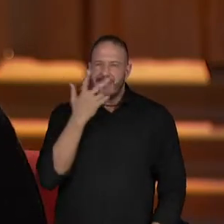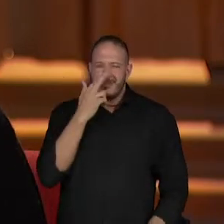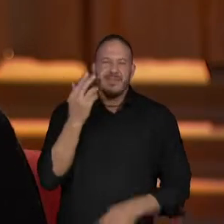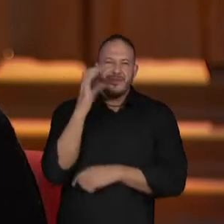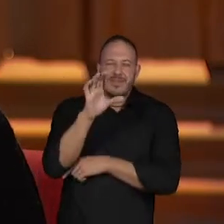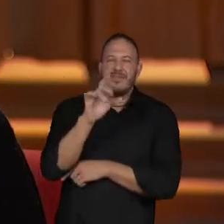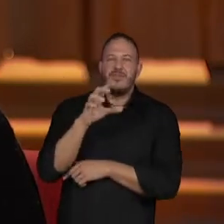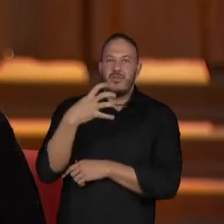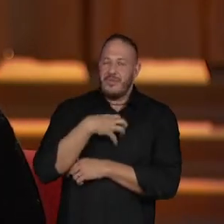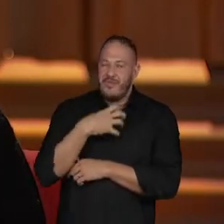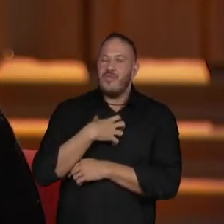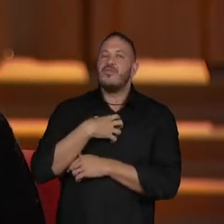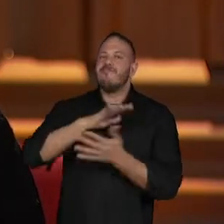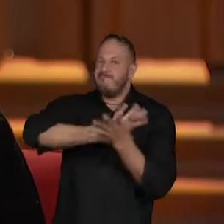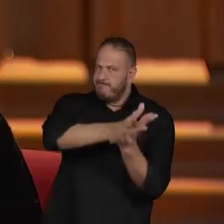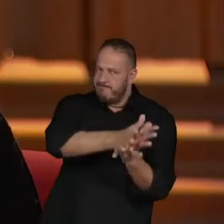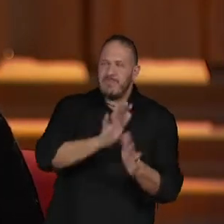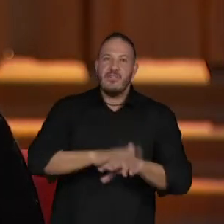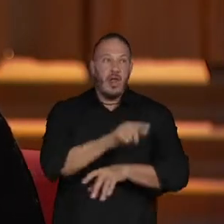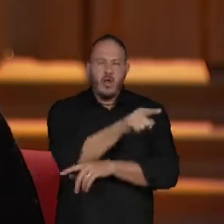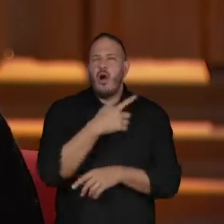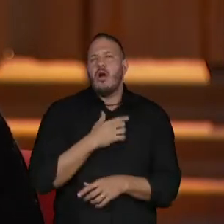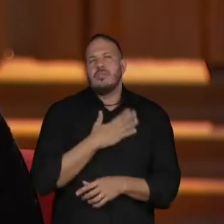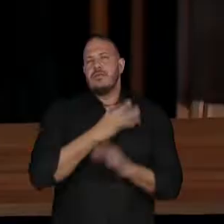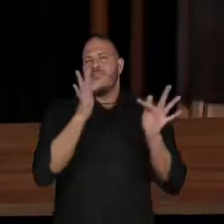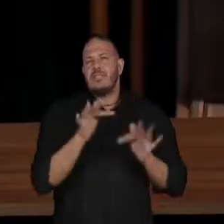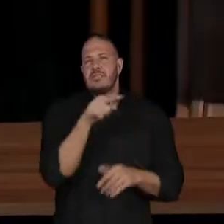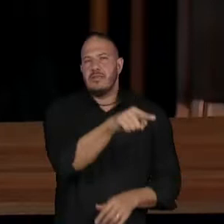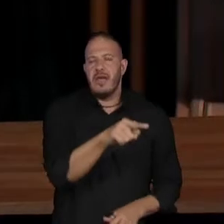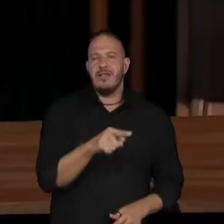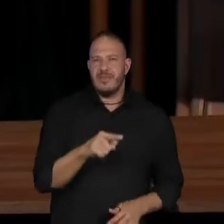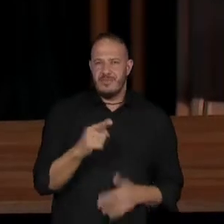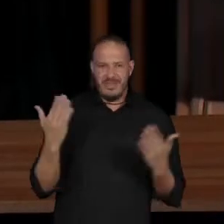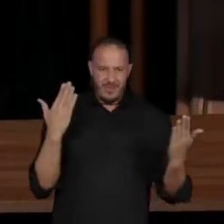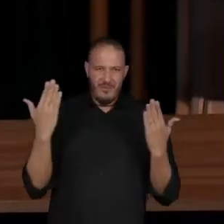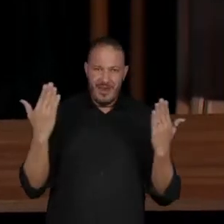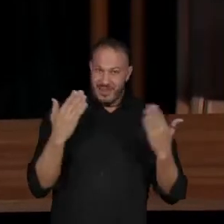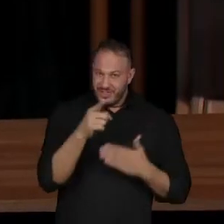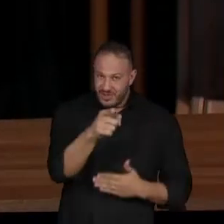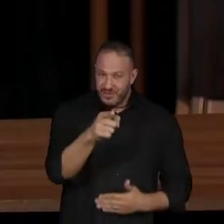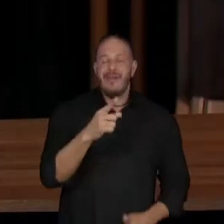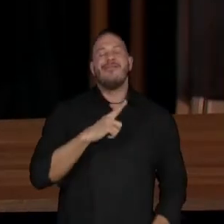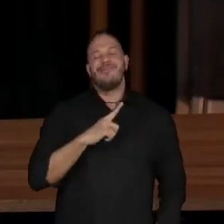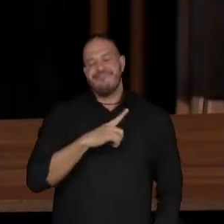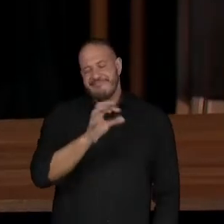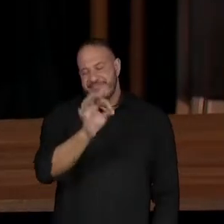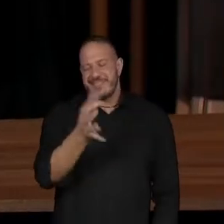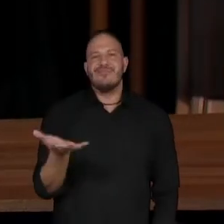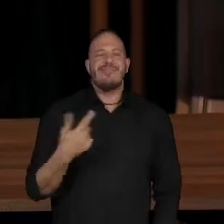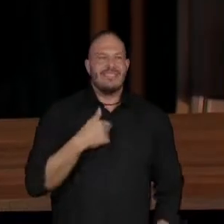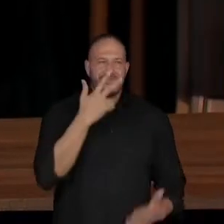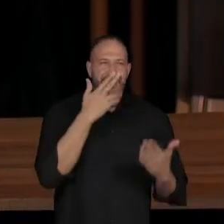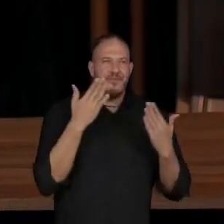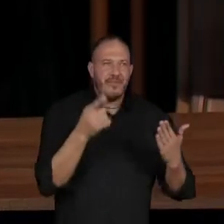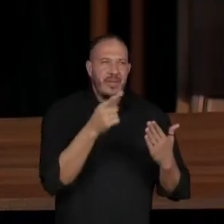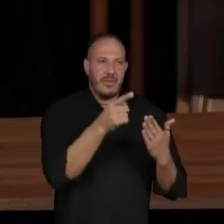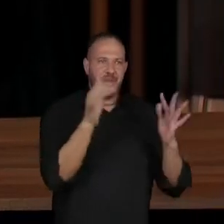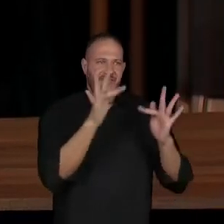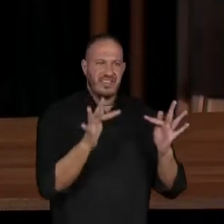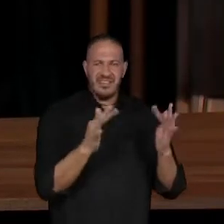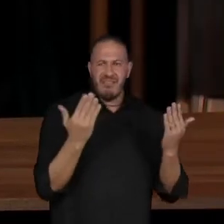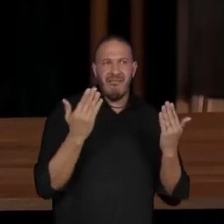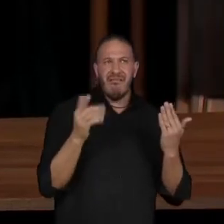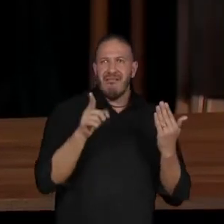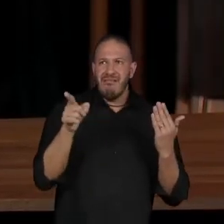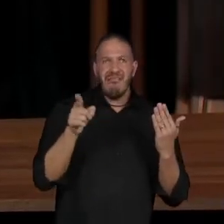nefasto sobre a ideia de felicidade também. Porque é comparativo ainda, Exatamente. Você fica medindo a sua felicidade